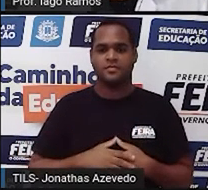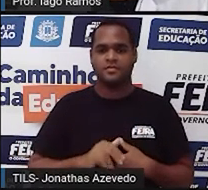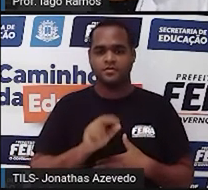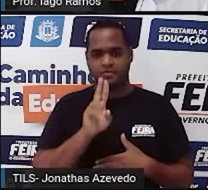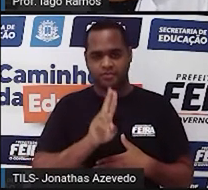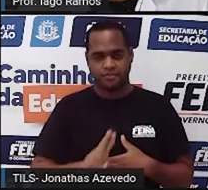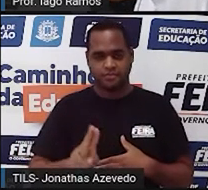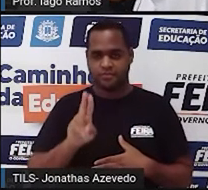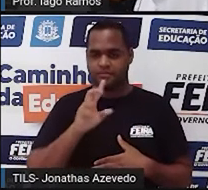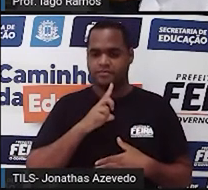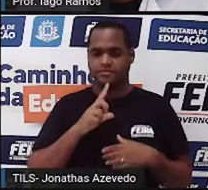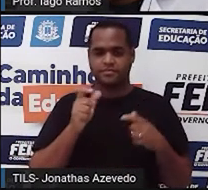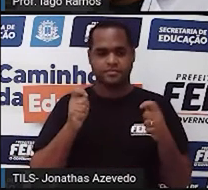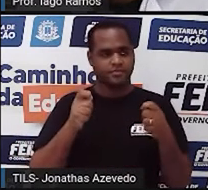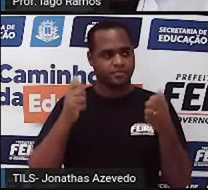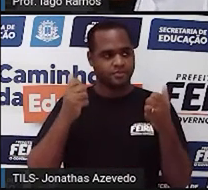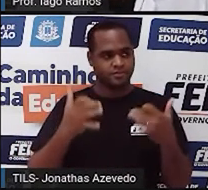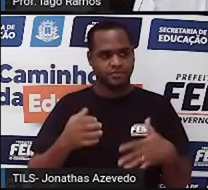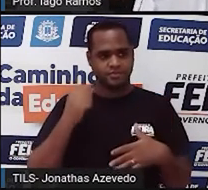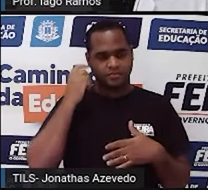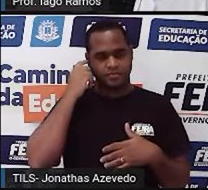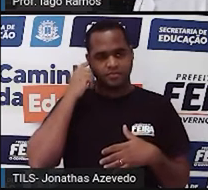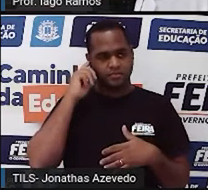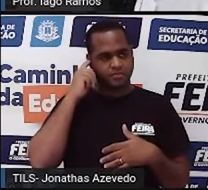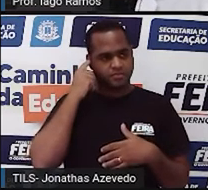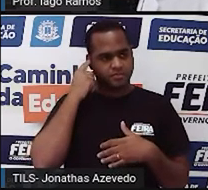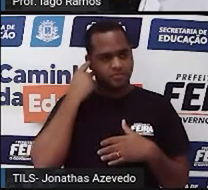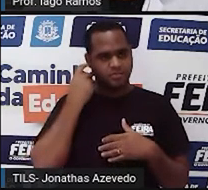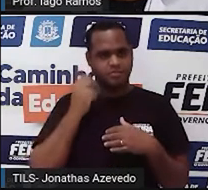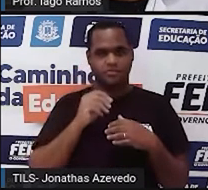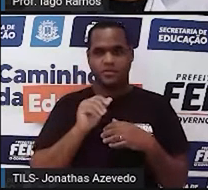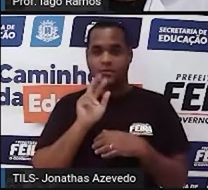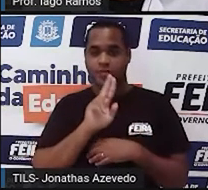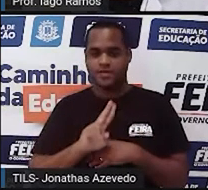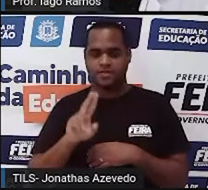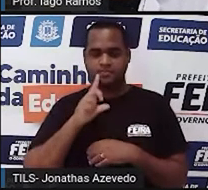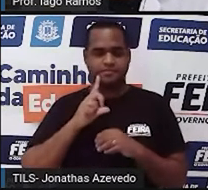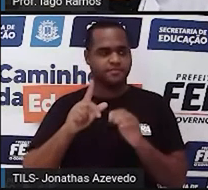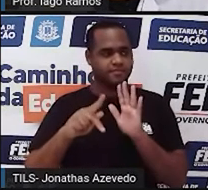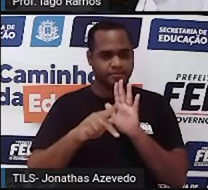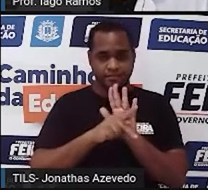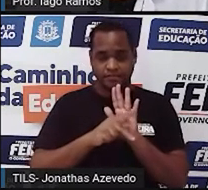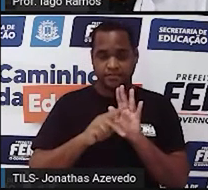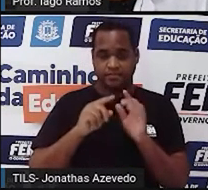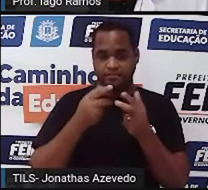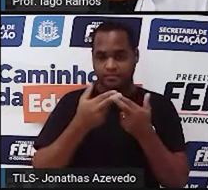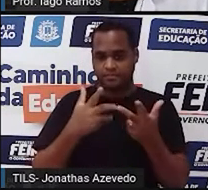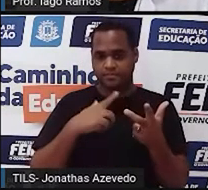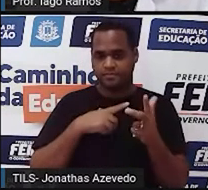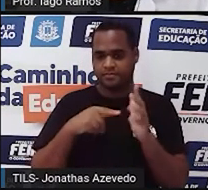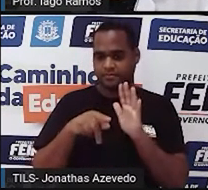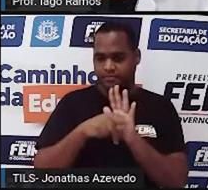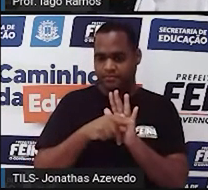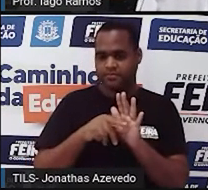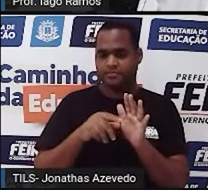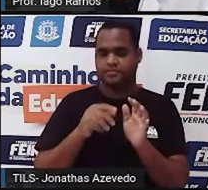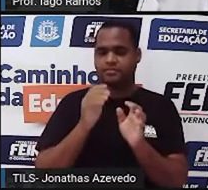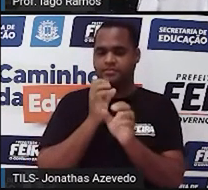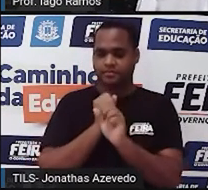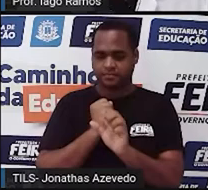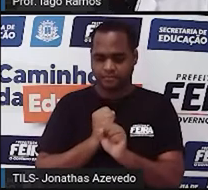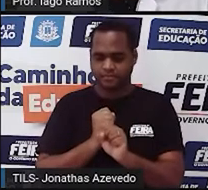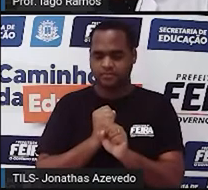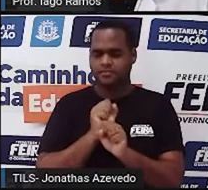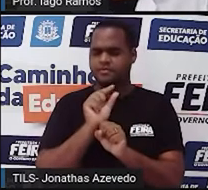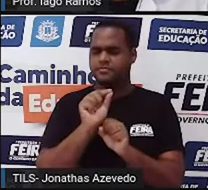essas continhas, ou melhor, como usar as propriedades dessas continhas. Mas o que são essas